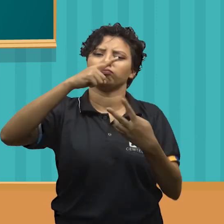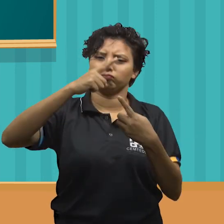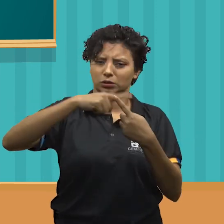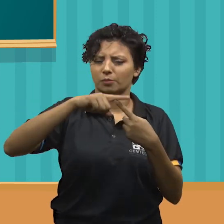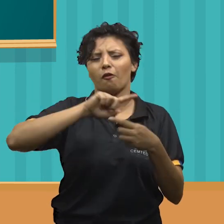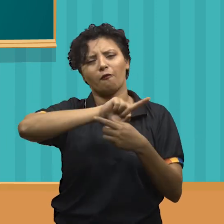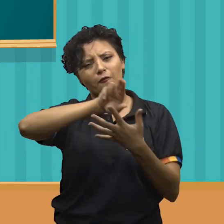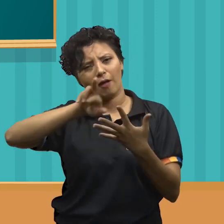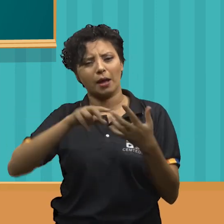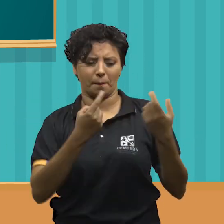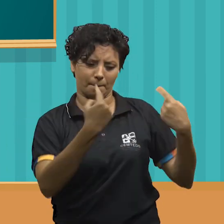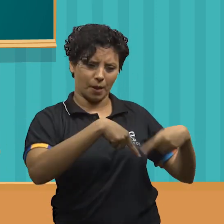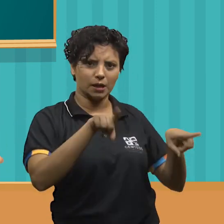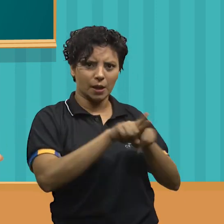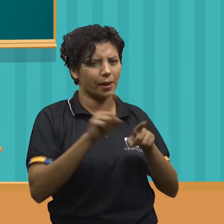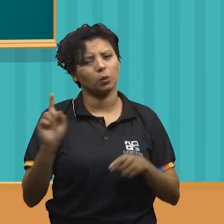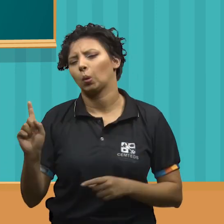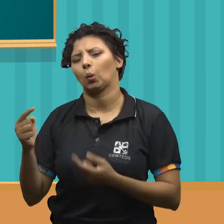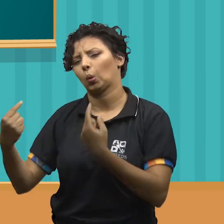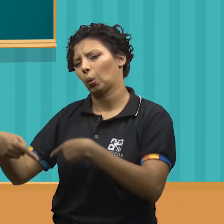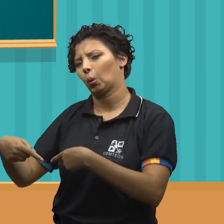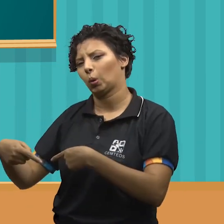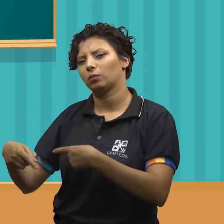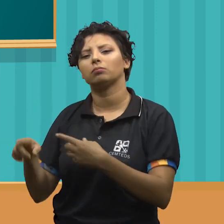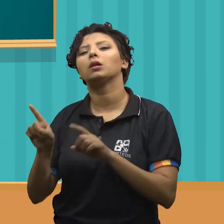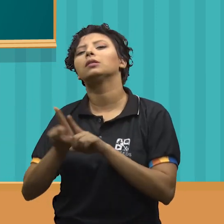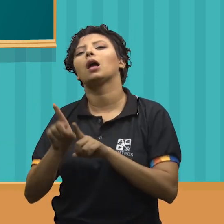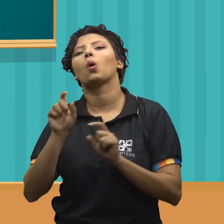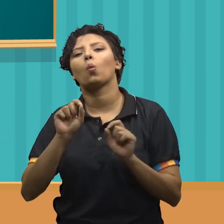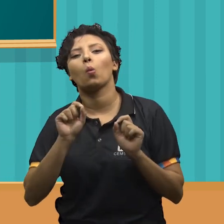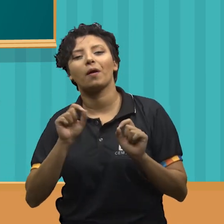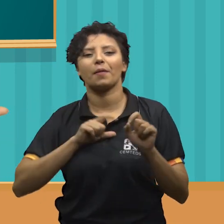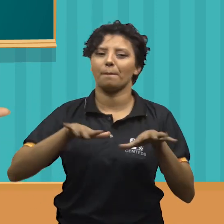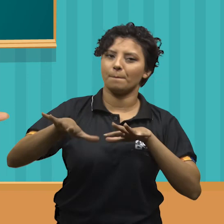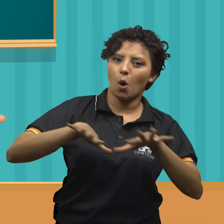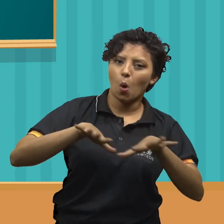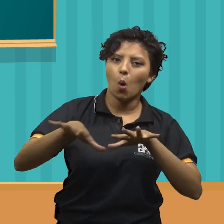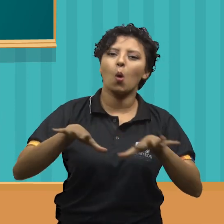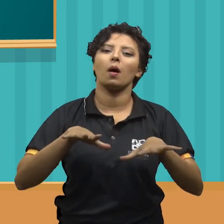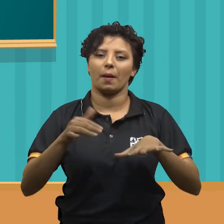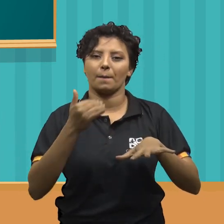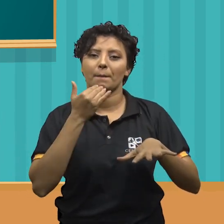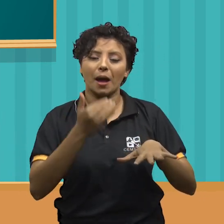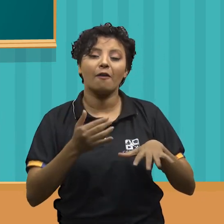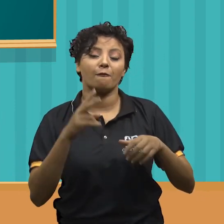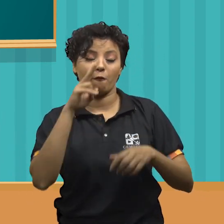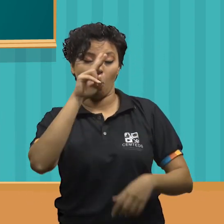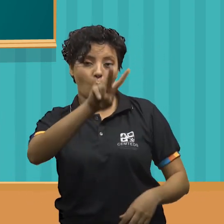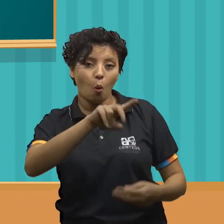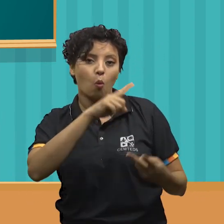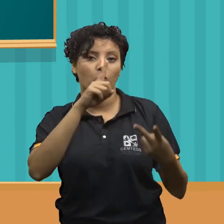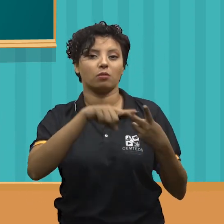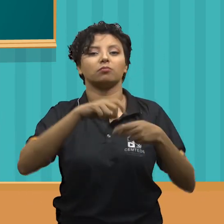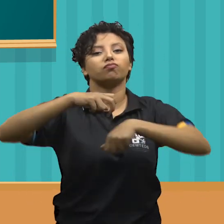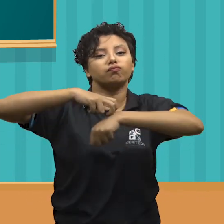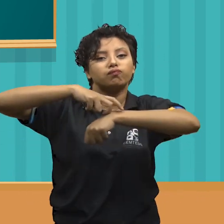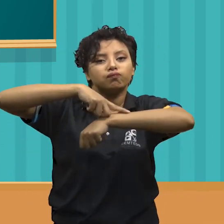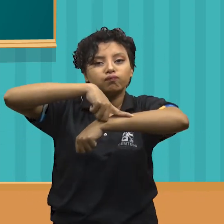modalidades competitivas e não competitivas. E envolve a prática de uma série de movimentos exigentes de força,